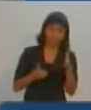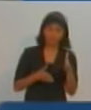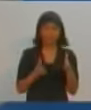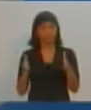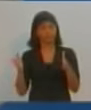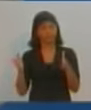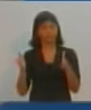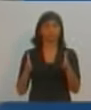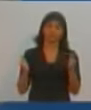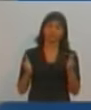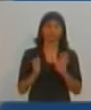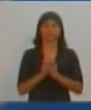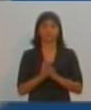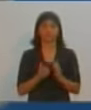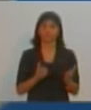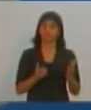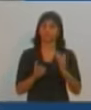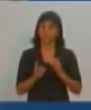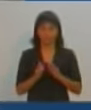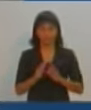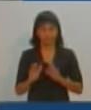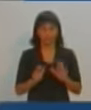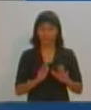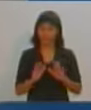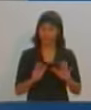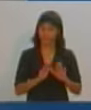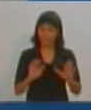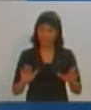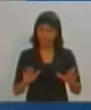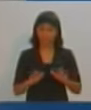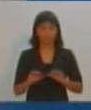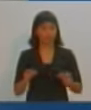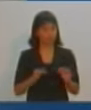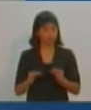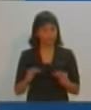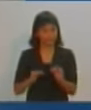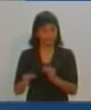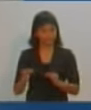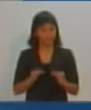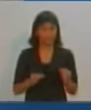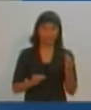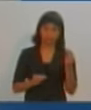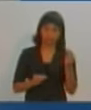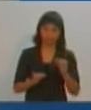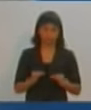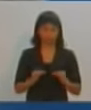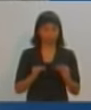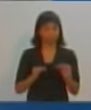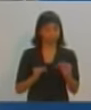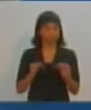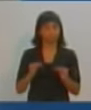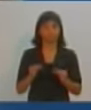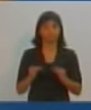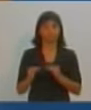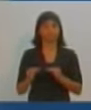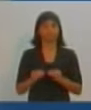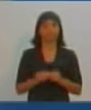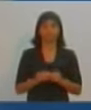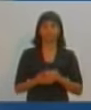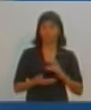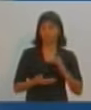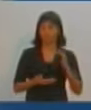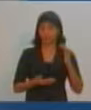direcionados. E isso nós vamos acabar. O metrô de superfície nós vamos fazer o seguinte. Nós vamos ligá-lo do distrito industrial ao maior